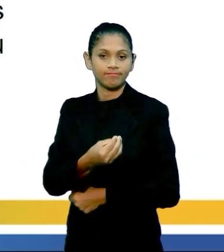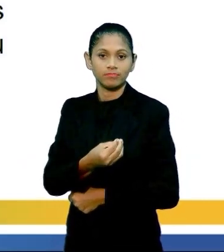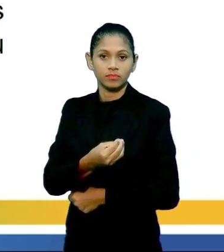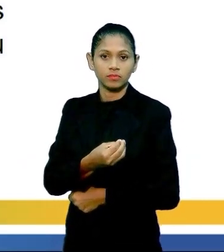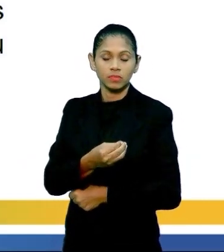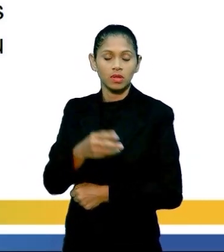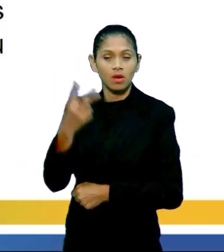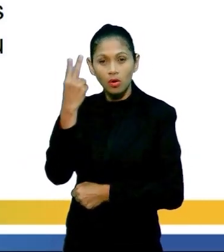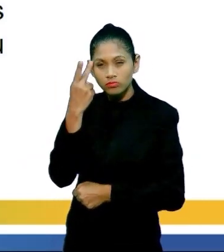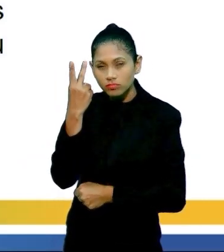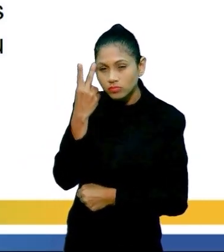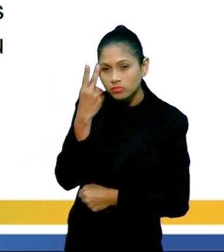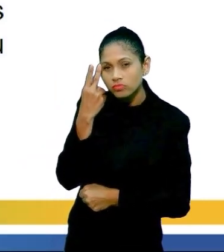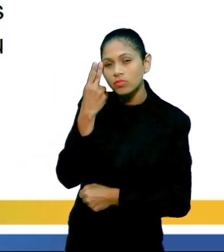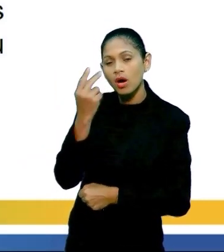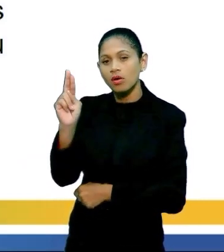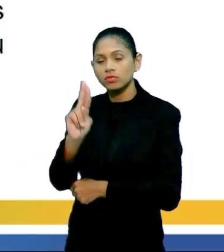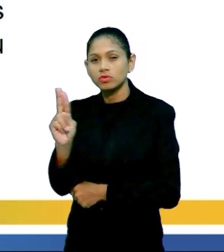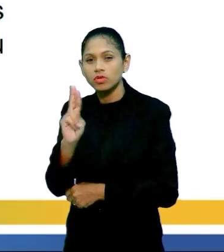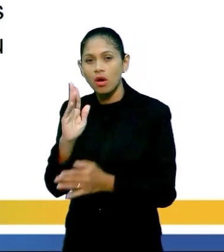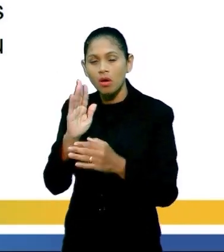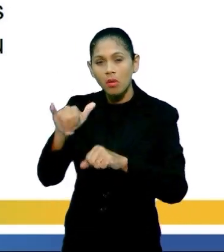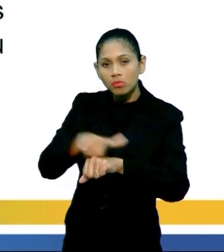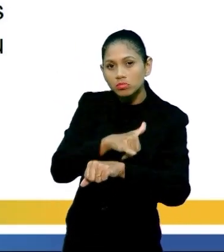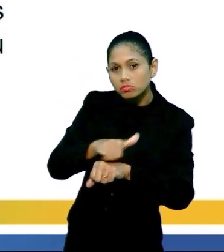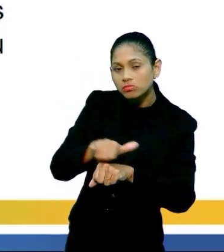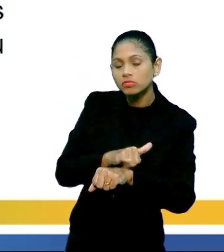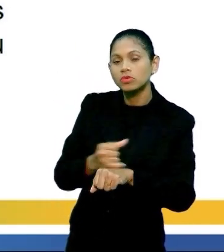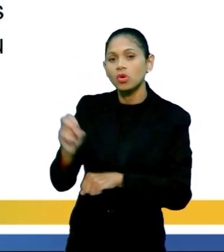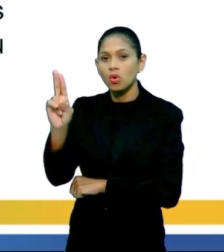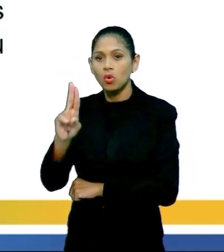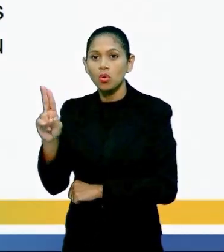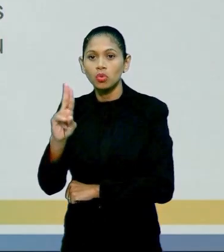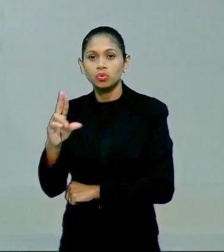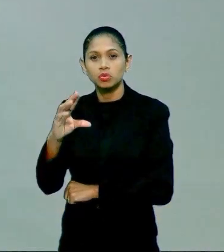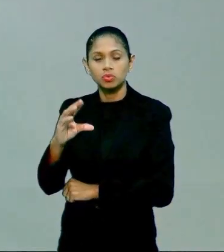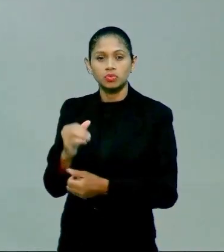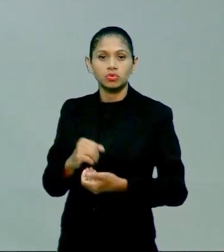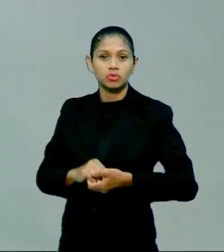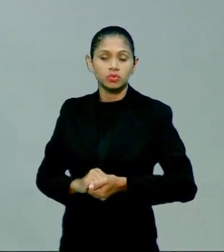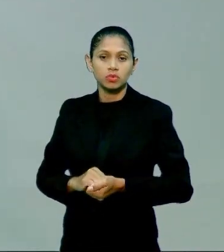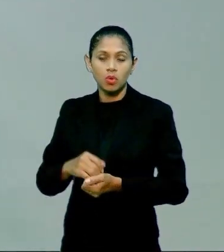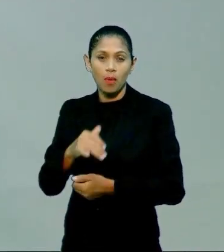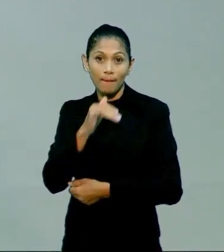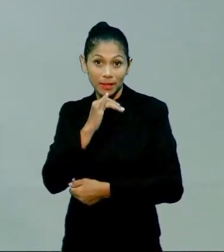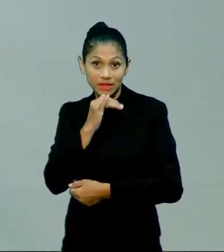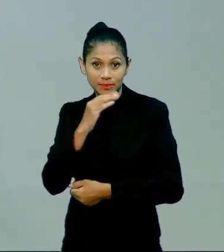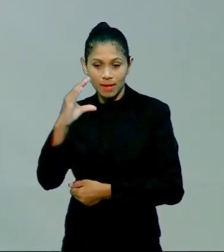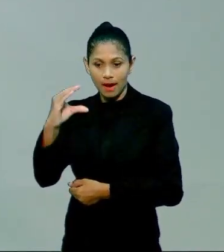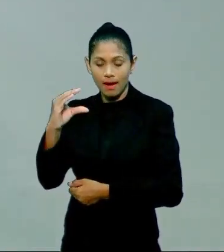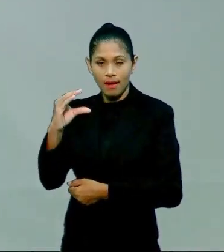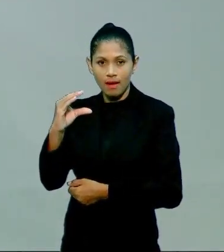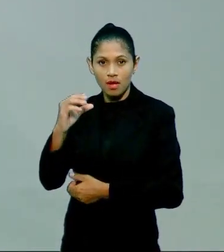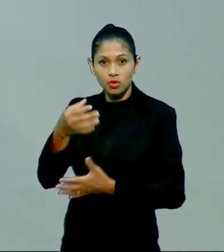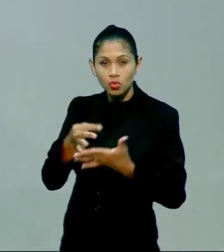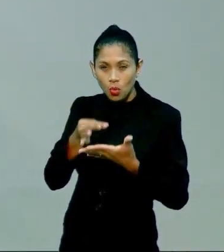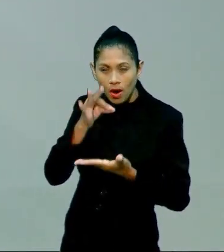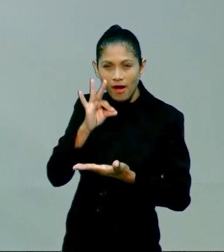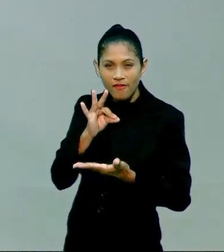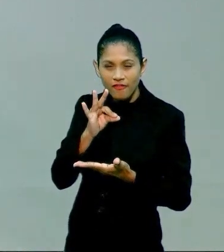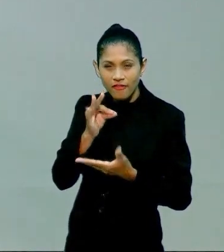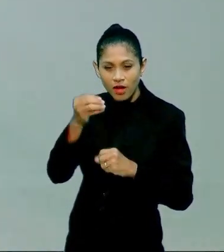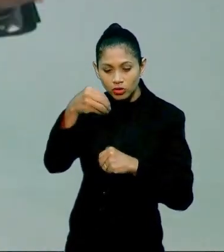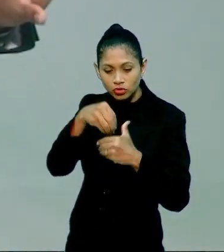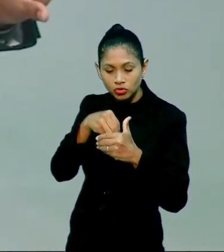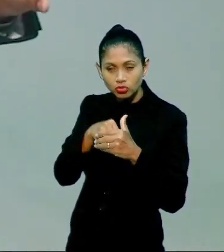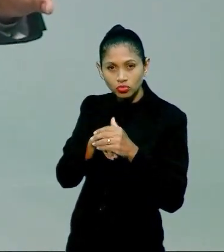Para isso, usamos algumas estratégias, como, por exemplo, o uso do café com leite e a compensação. De forma geral, aqui, a gente já viu